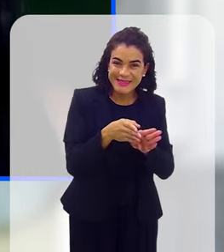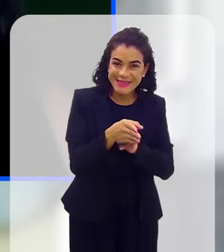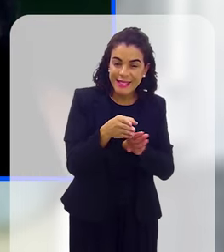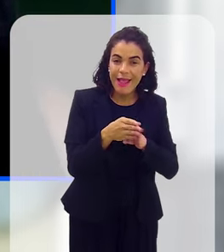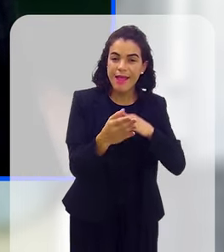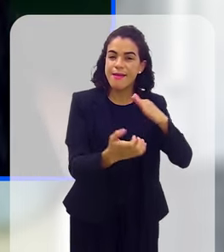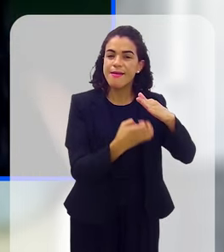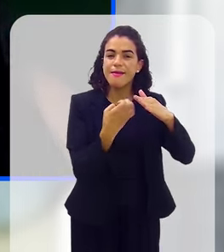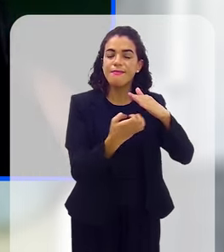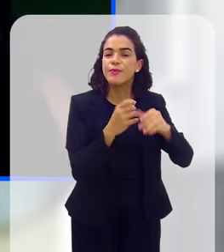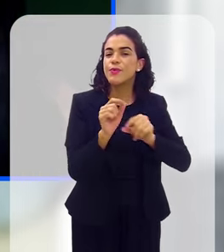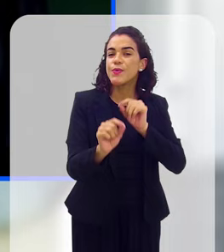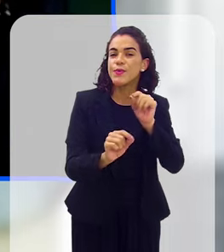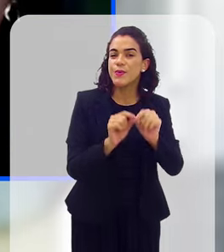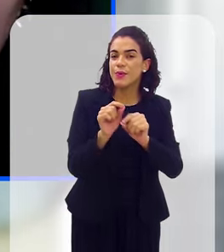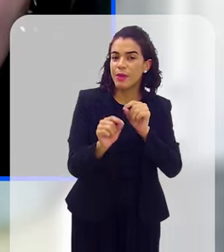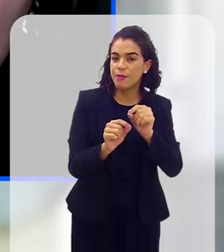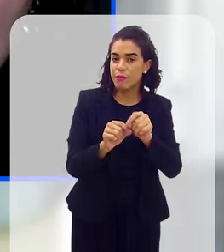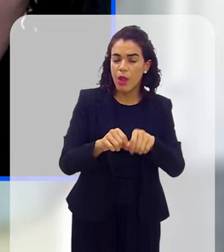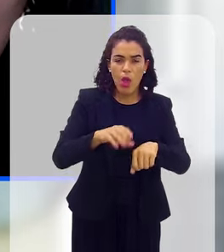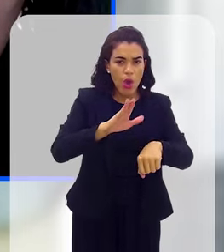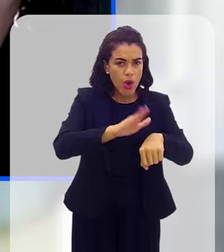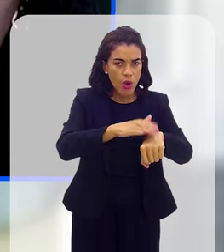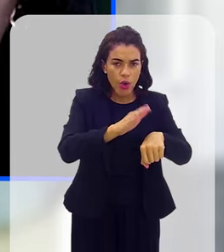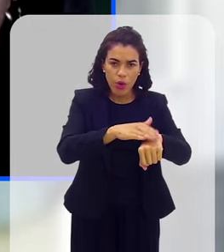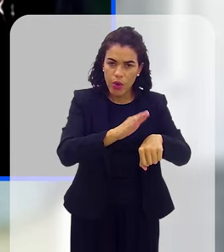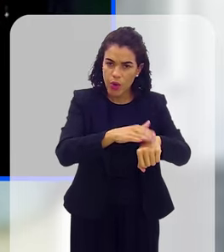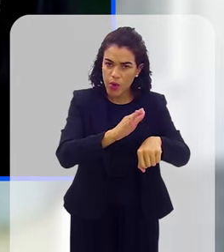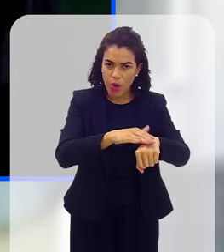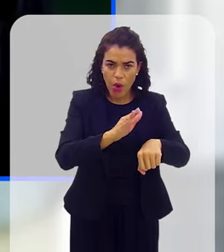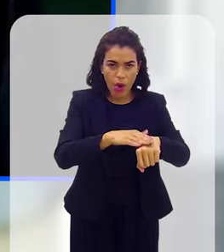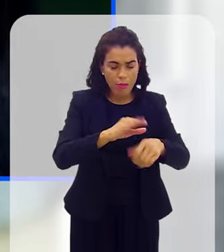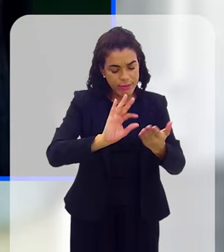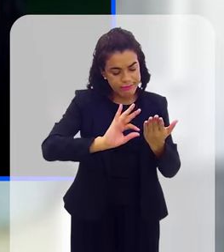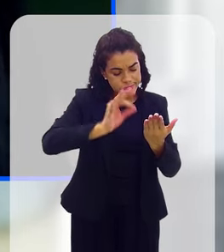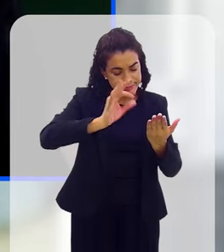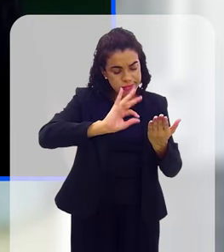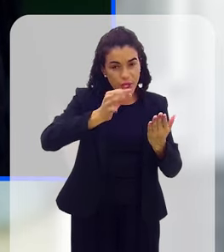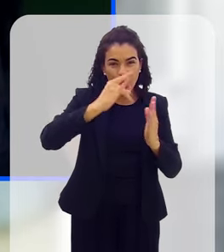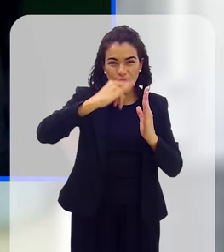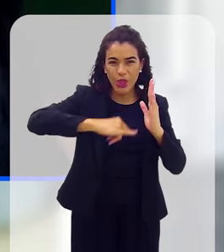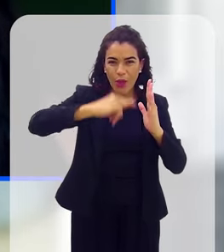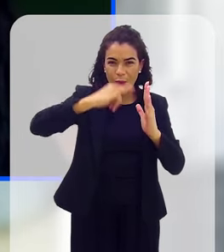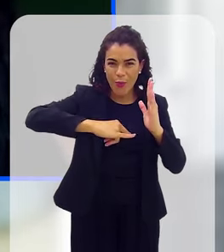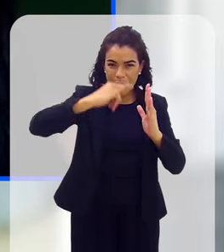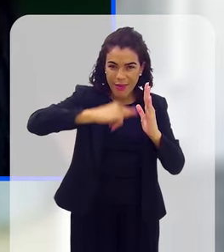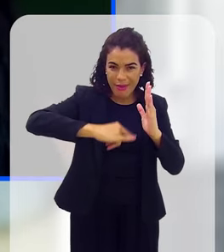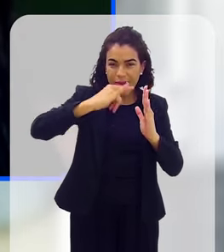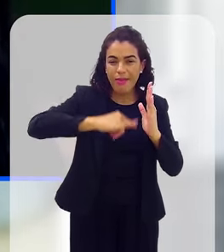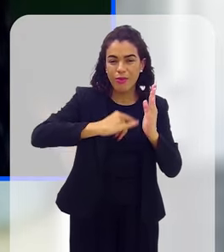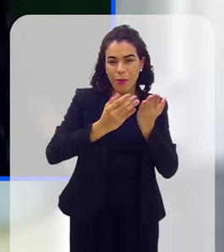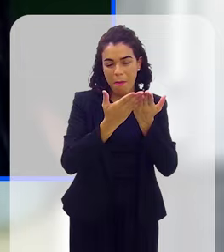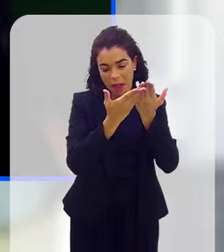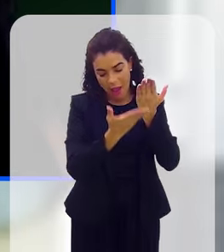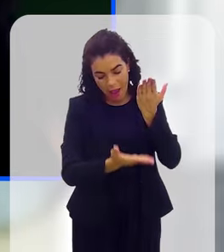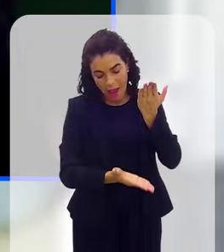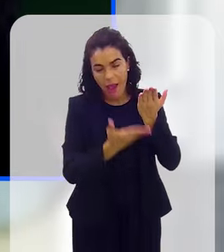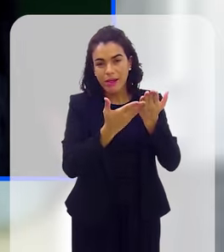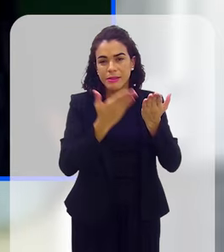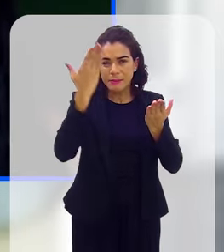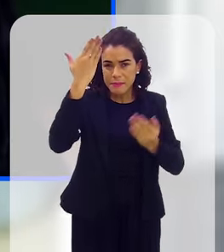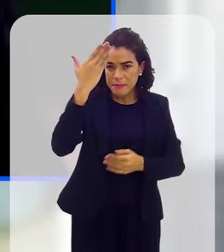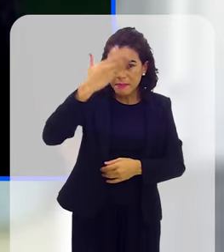empresas que cobre as medições, que são os documentos que nós chamamos, que são aqueles que